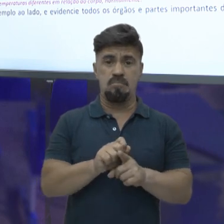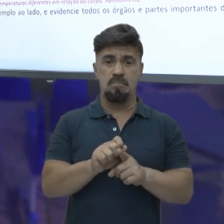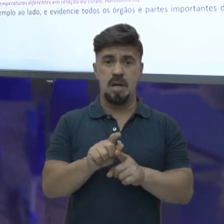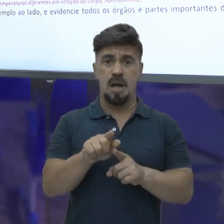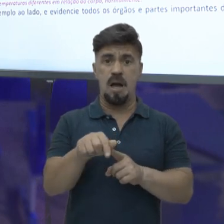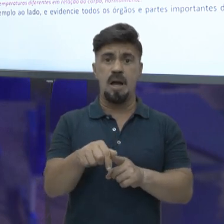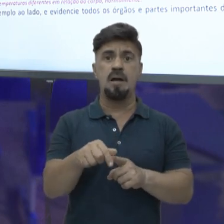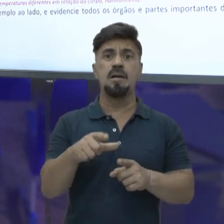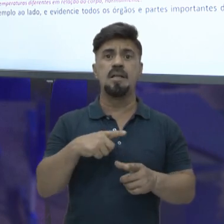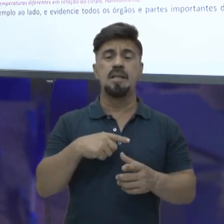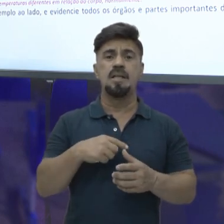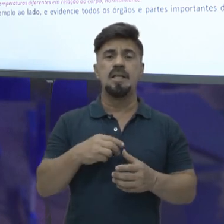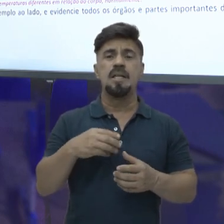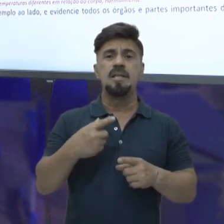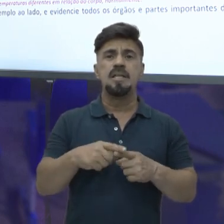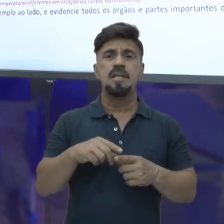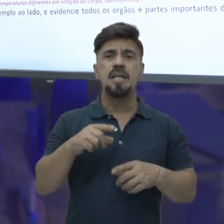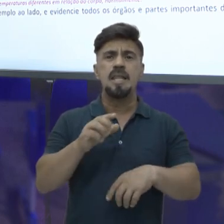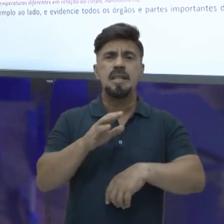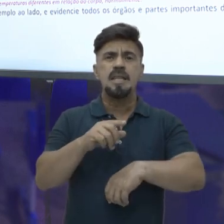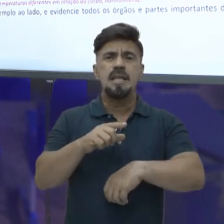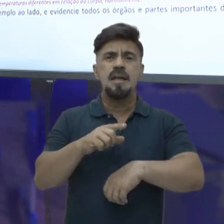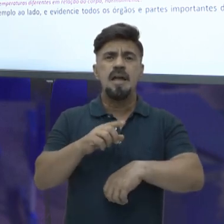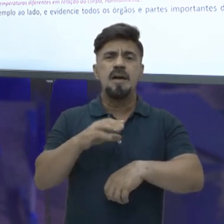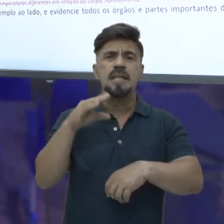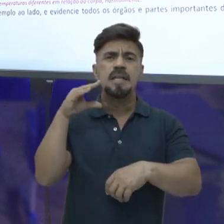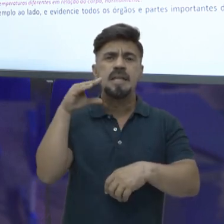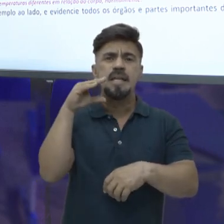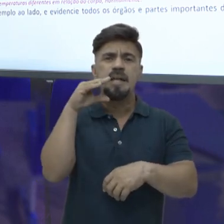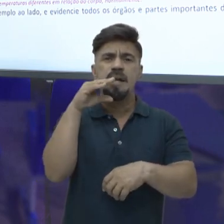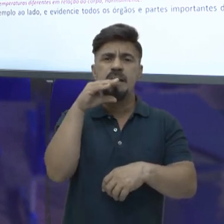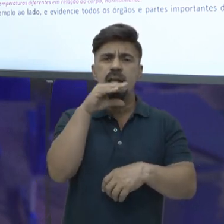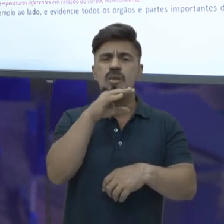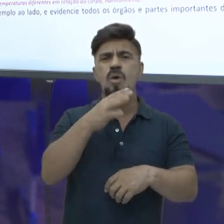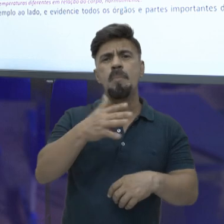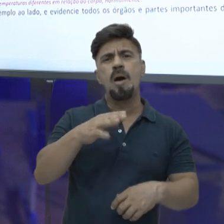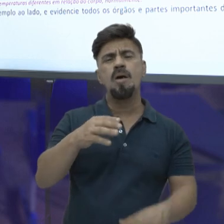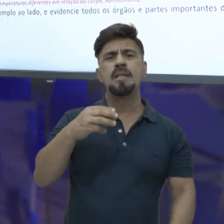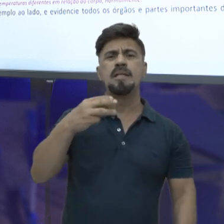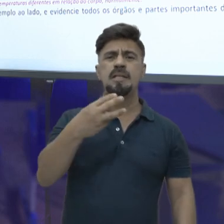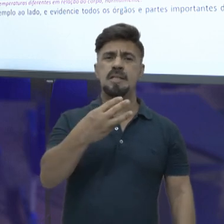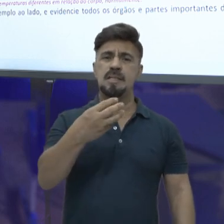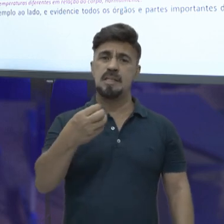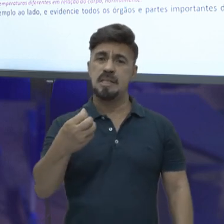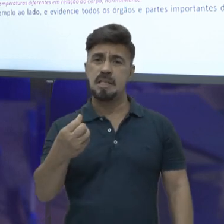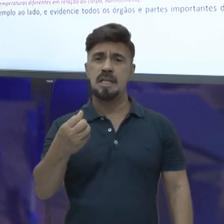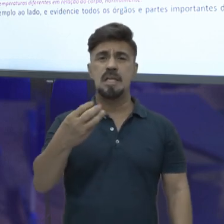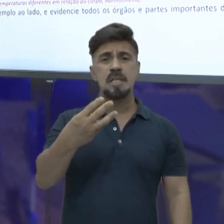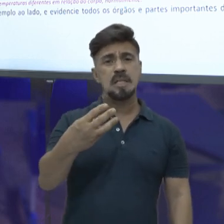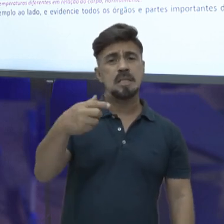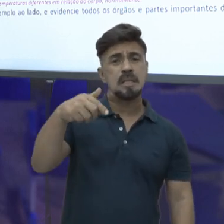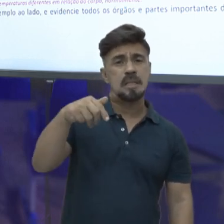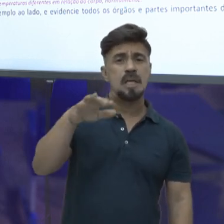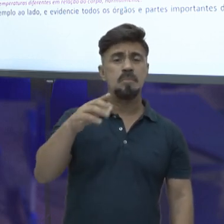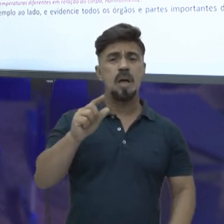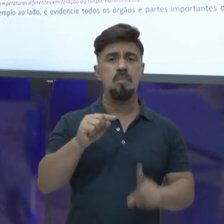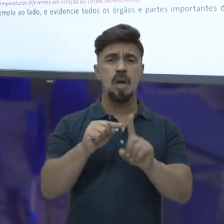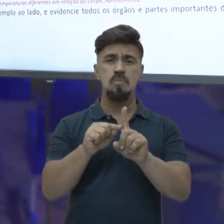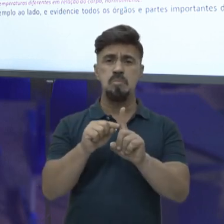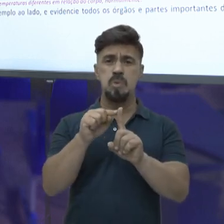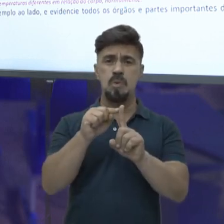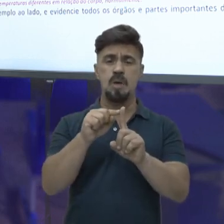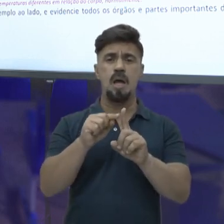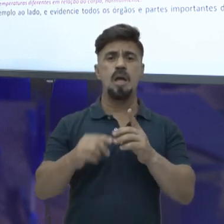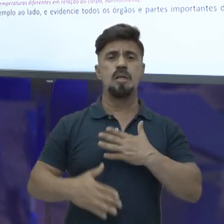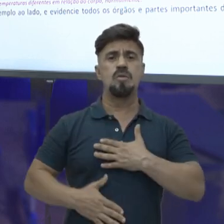funciona em uma temperatura exata. Que temperatura seria essa? Mais ao menos 36, 37, tá? Então ele precisa funcionar na temperatura